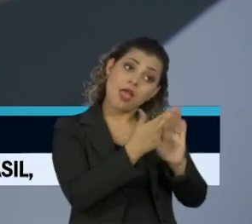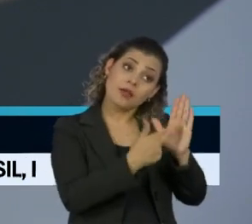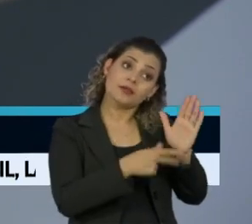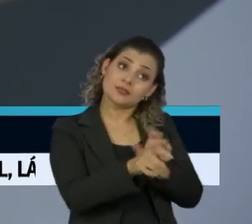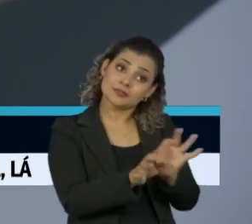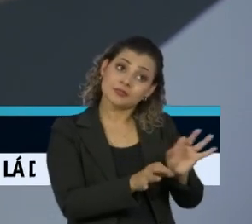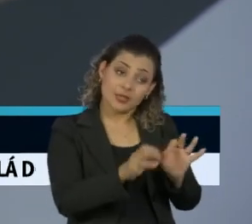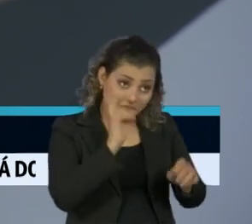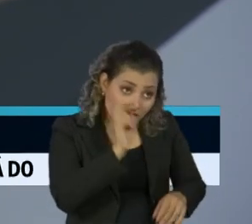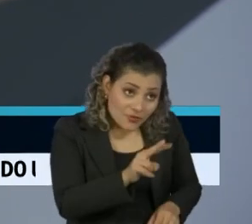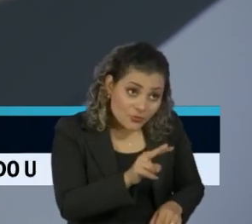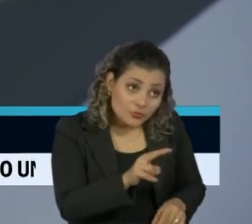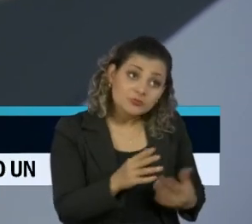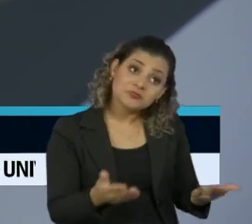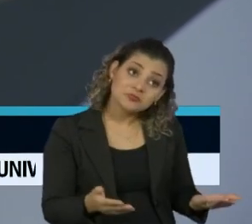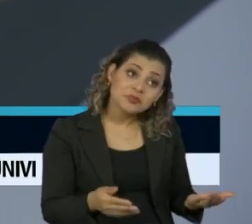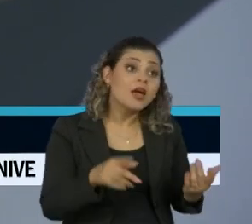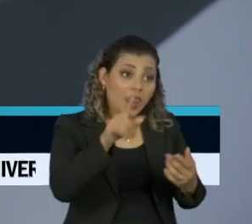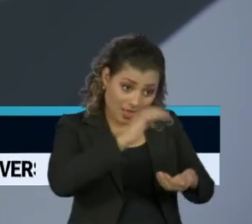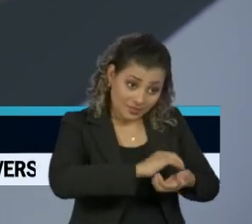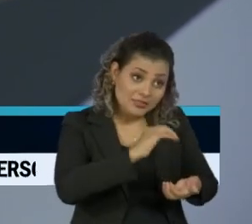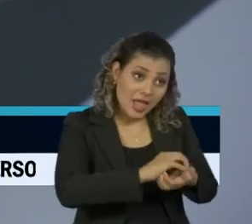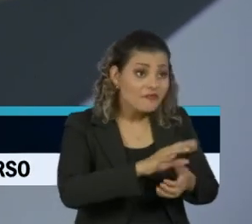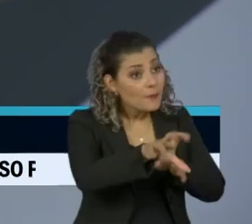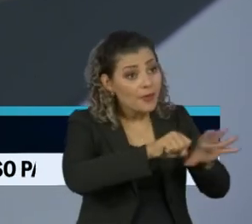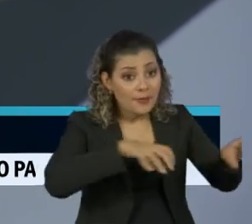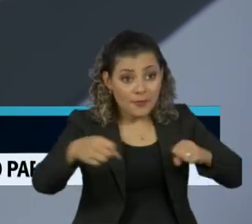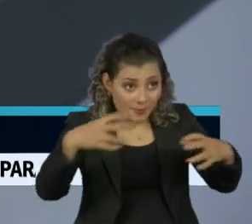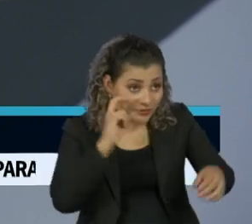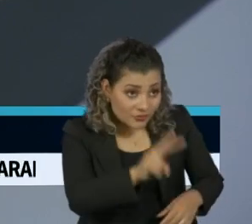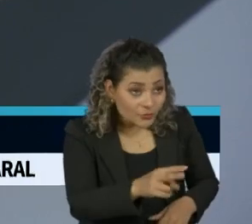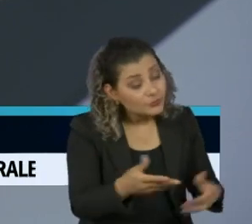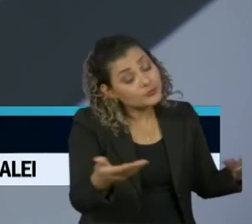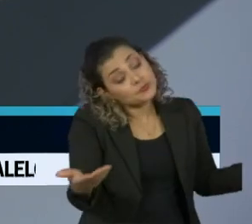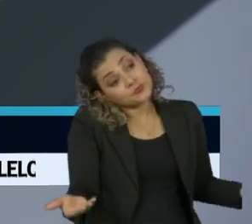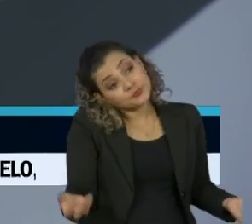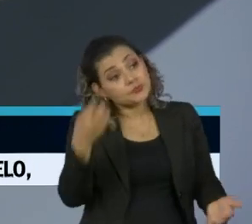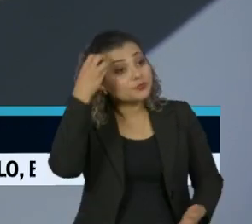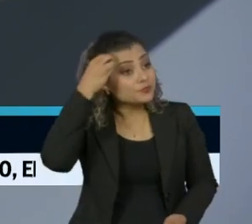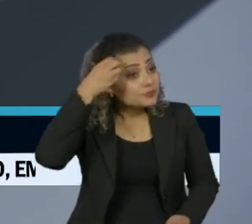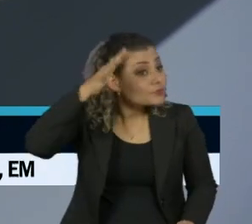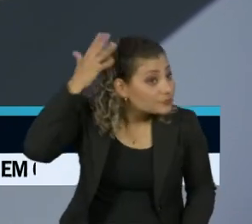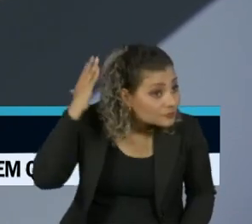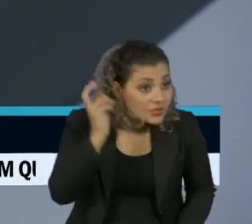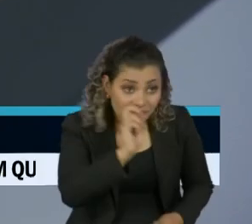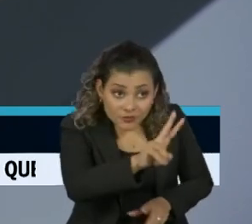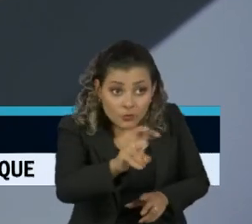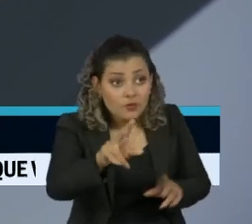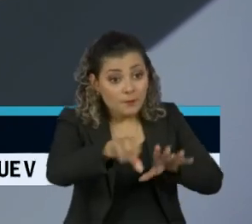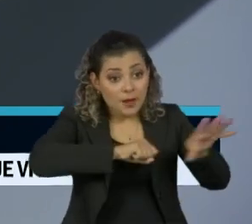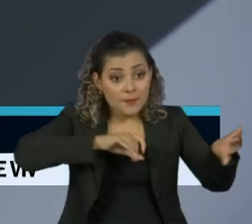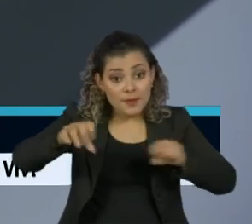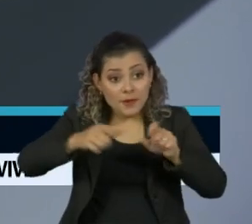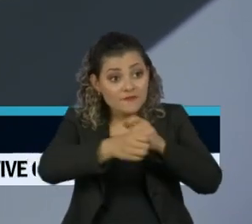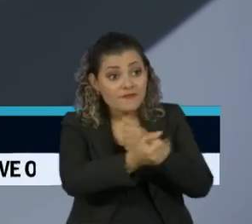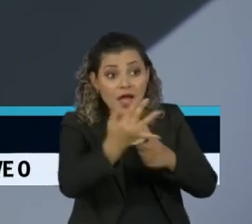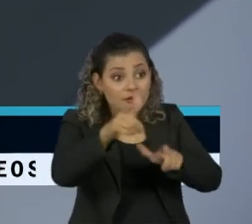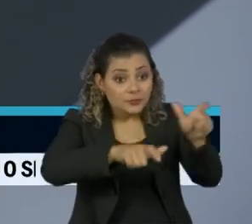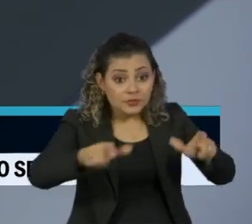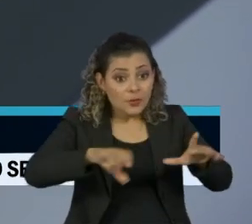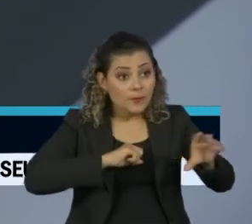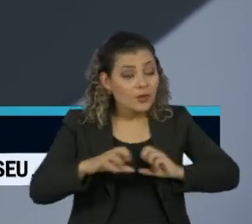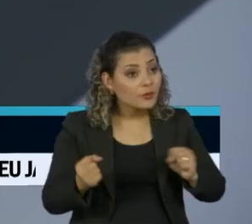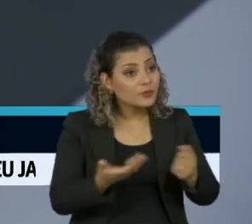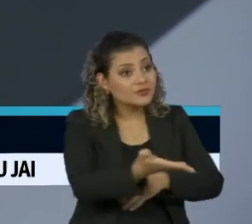cumpriram a lição de casa. Quer dizer, quando você vê na posse do ministro Fux que várias pessoas